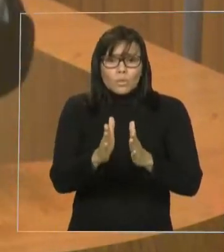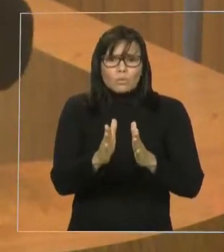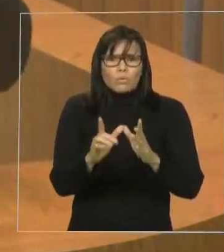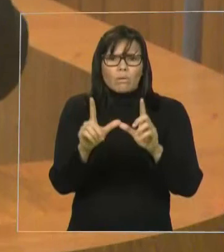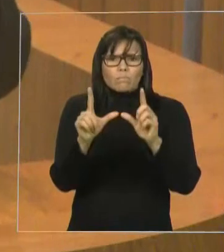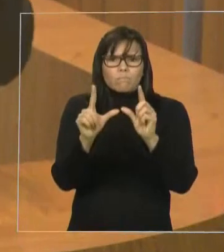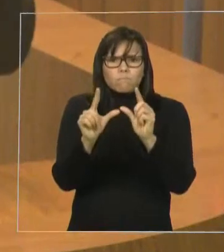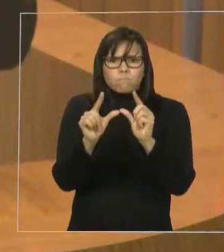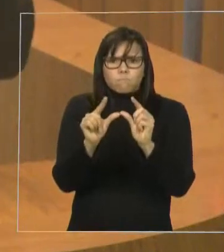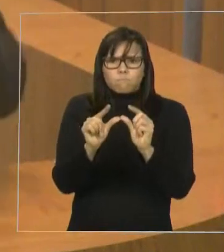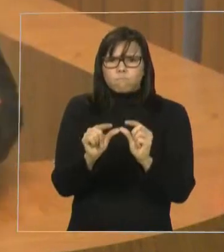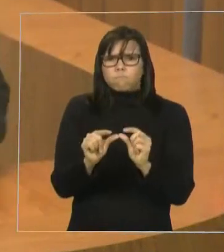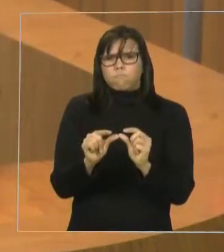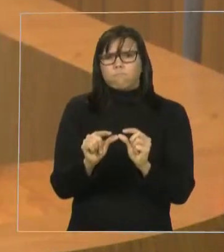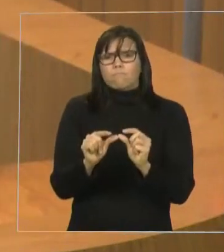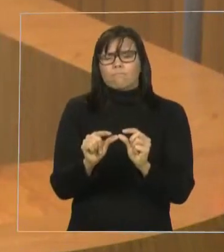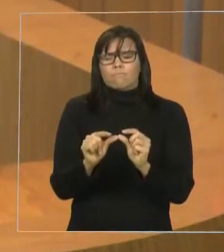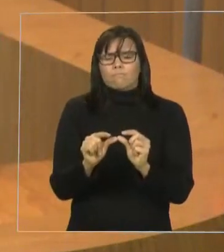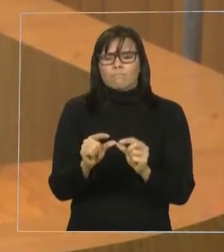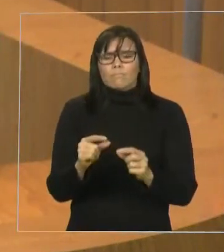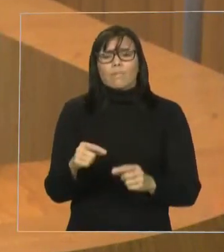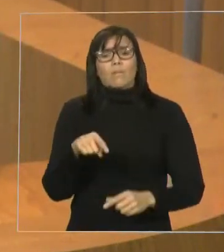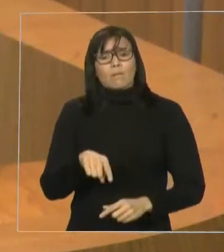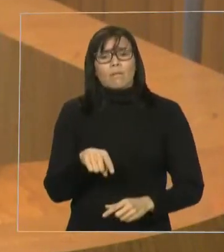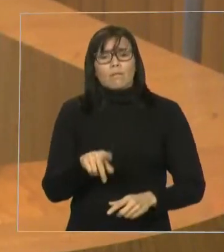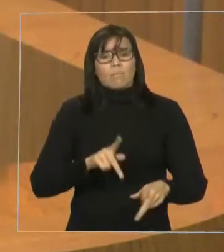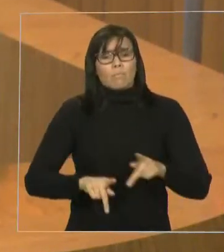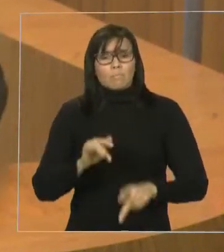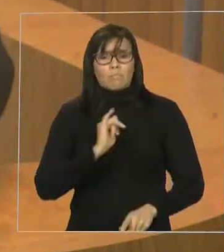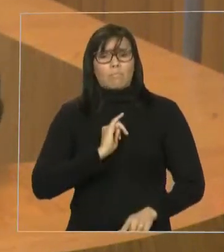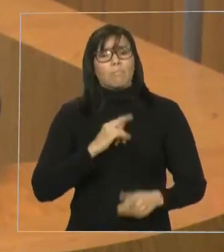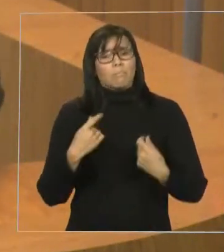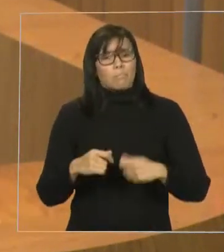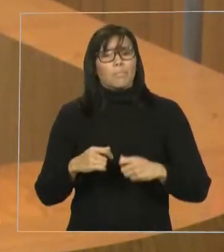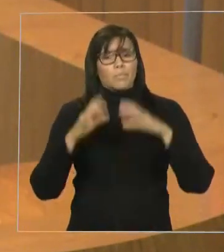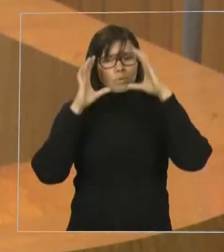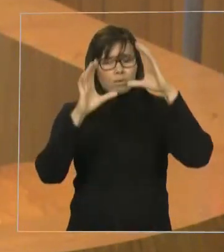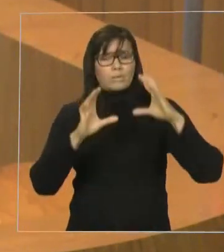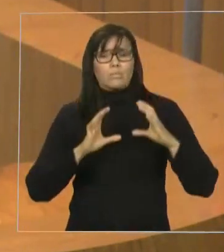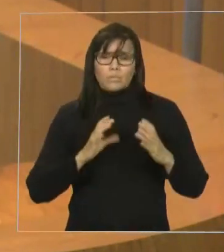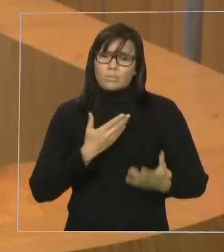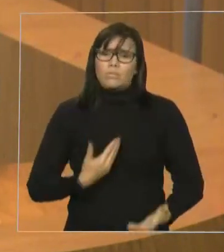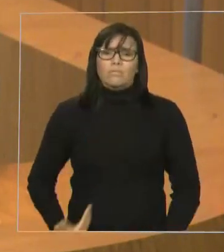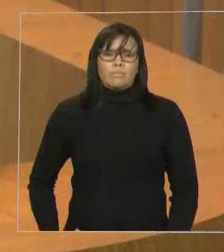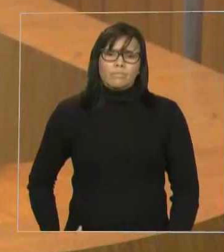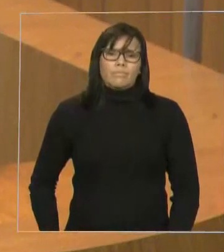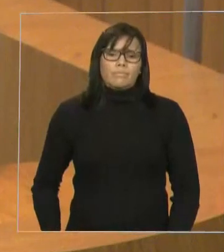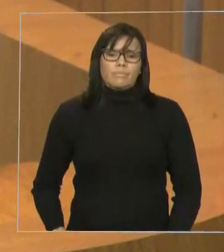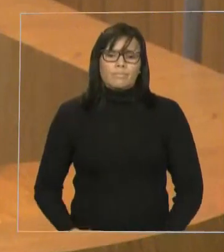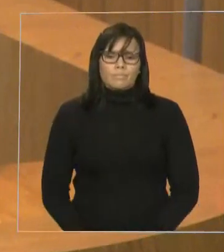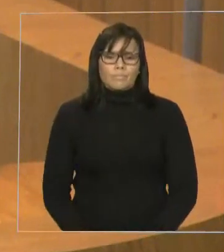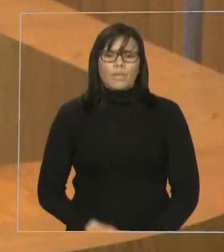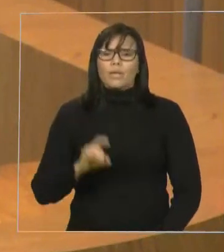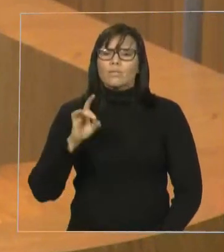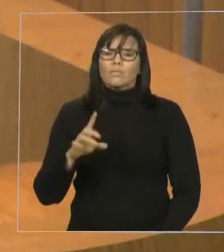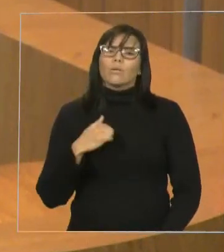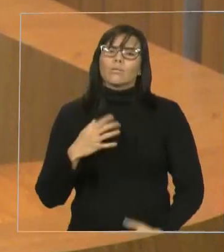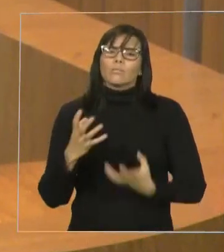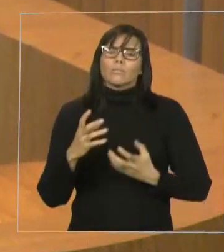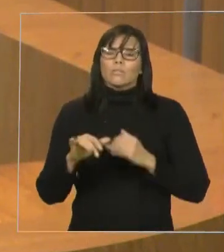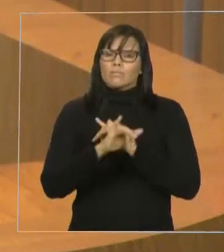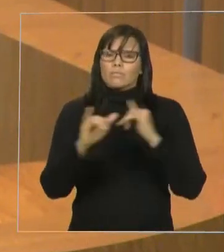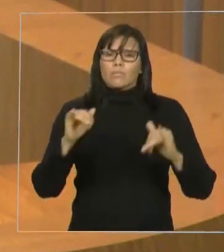A população de Imperatriz precisa de respeito. Estamos em defesa da população de Imperatriz. É o que tínhamos para o momento.